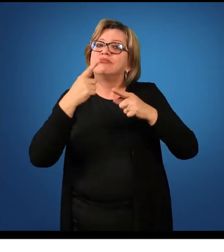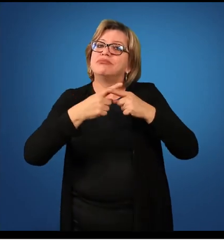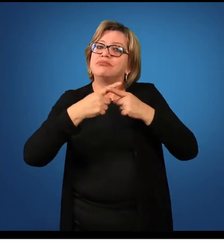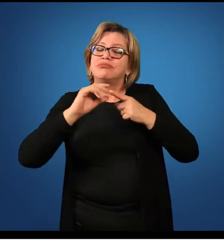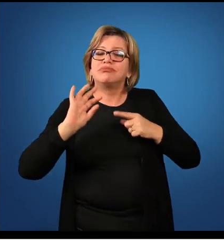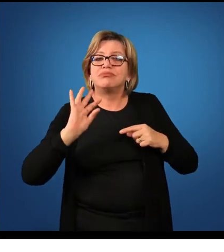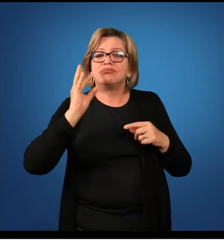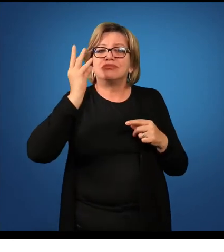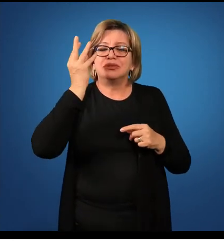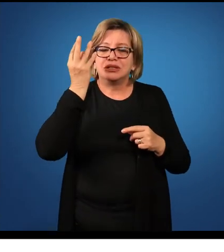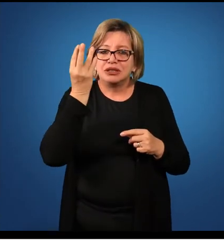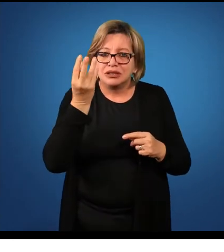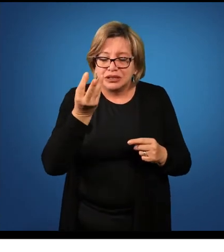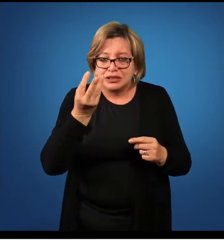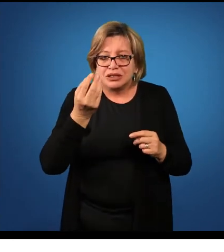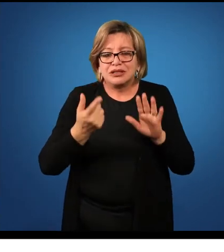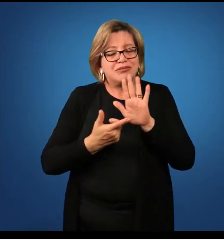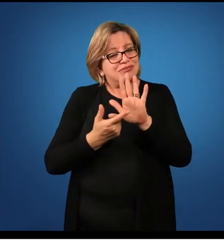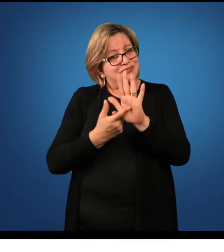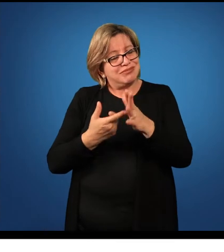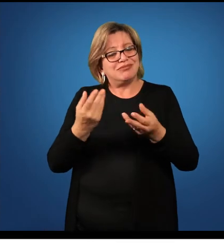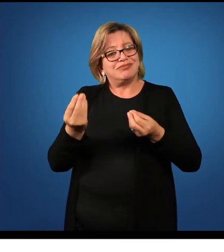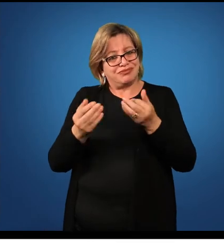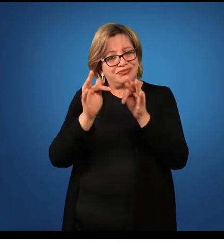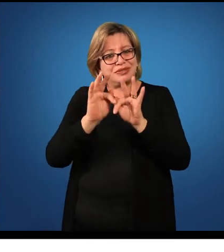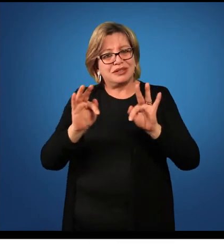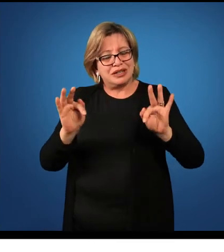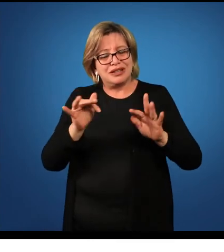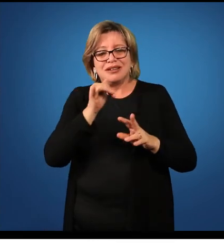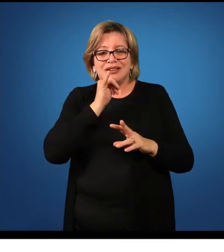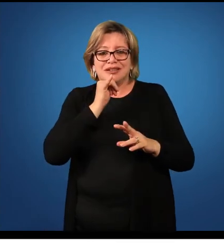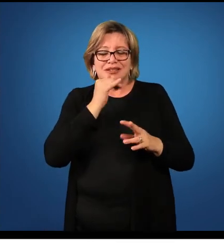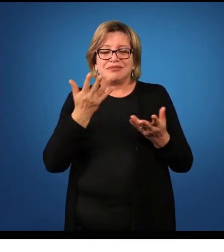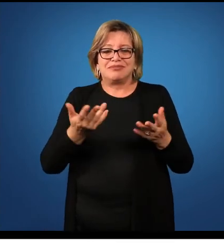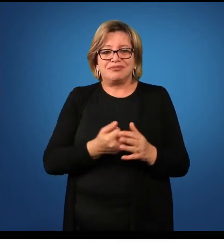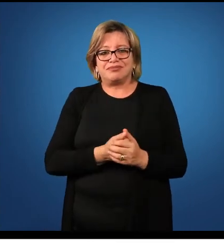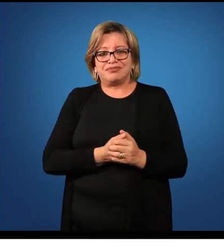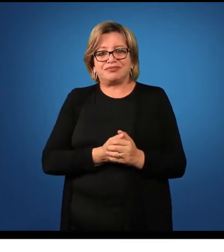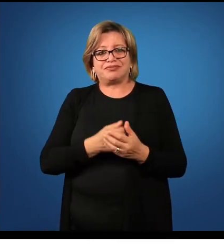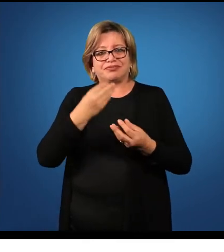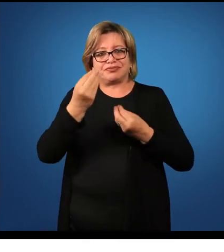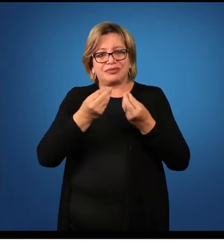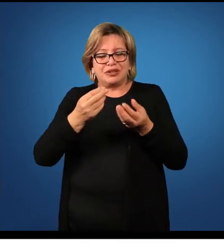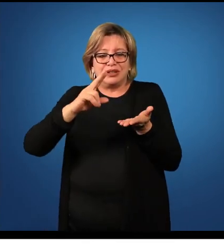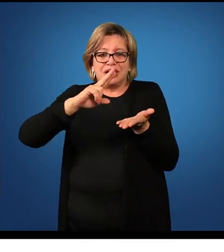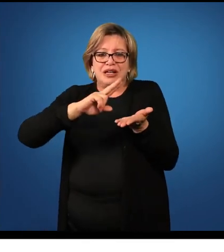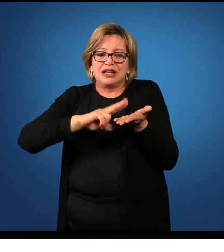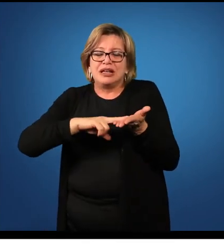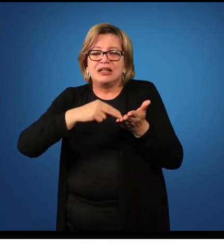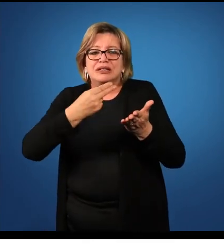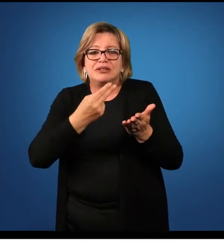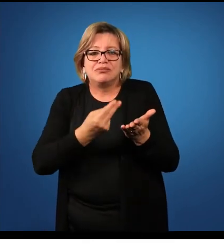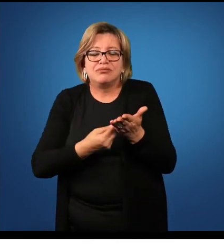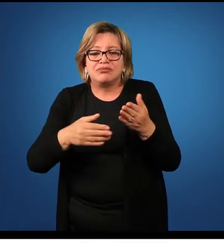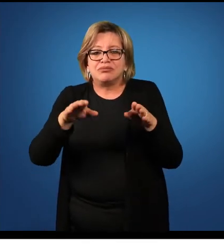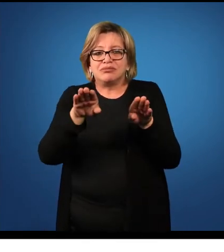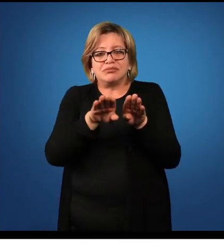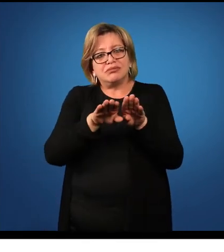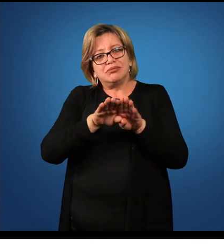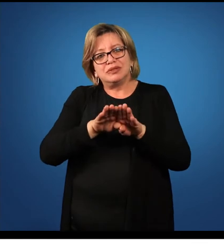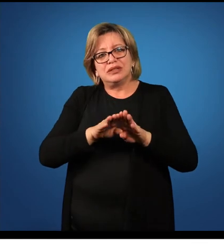encheu, pela qual nós não viemos à aula, o motivo, a razão. E traduz-se também